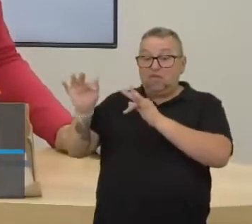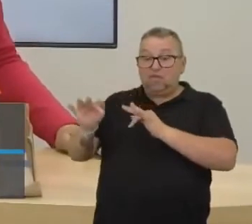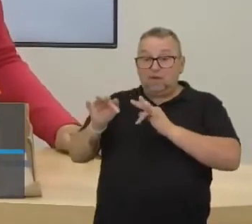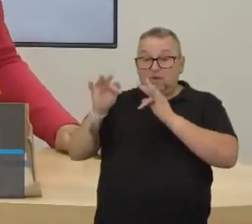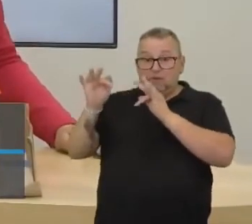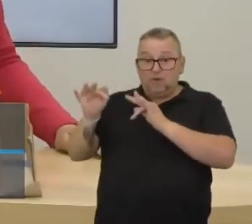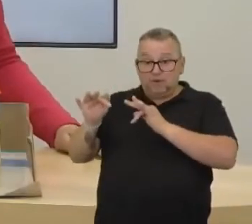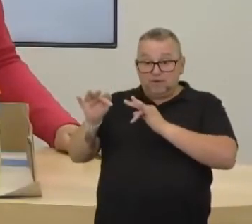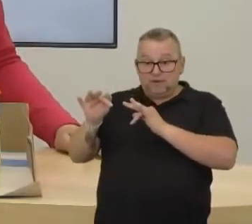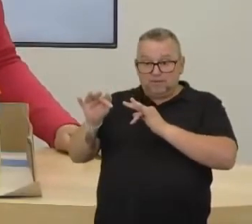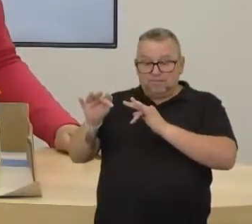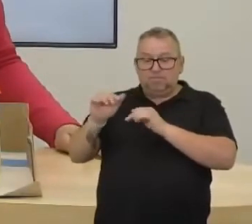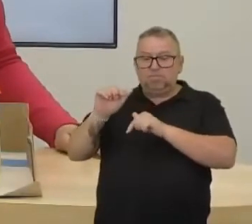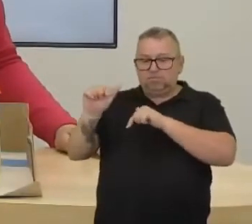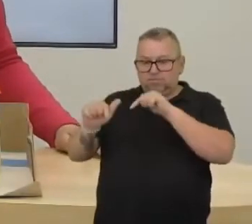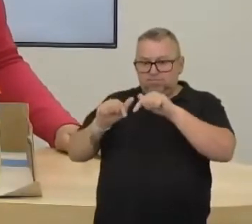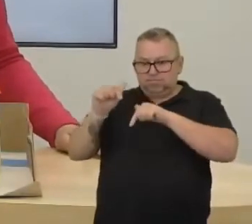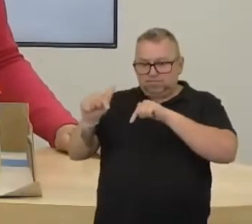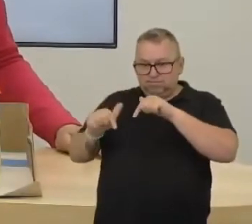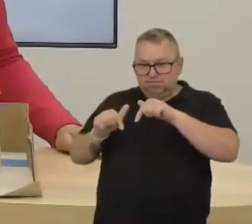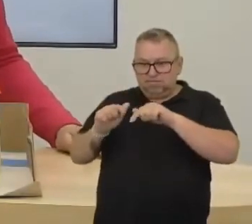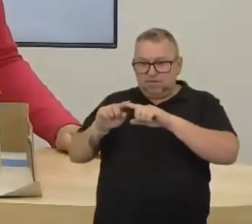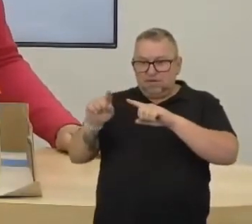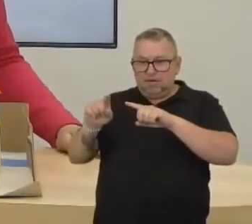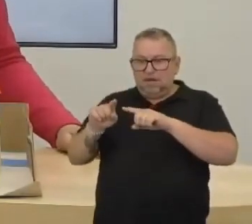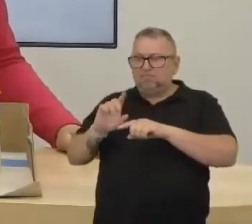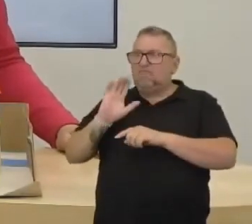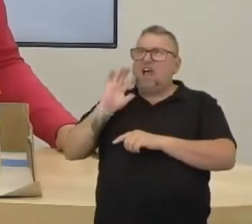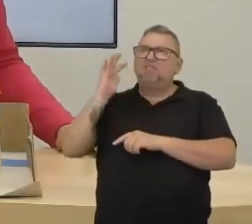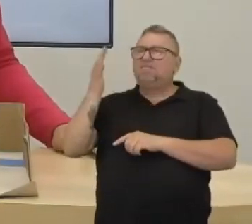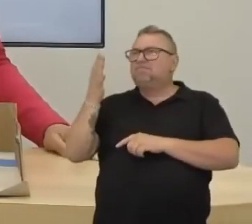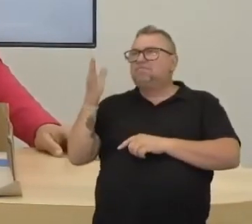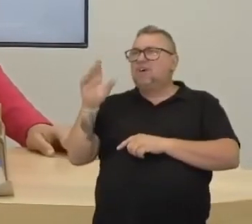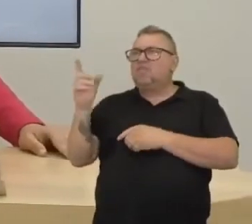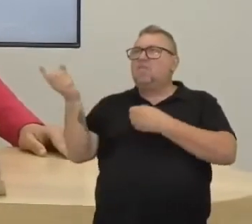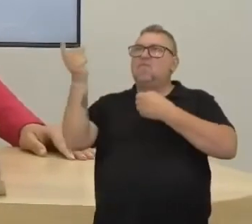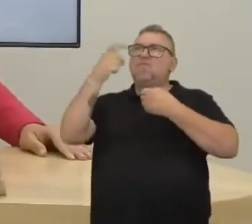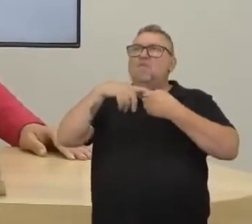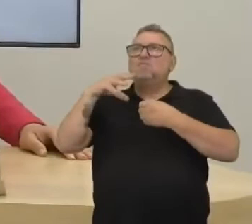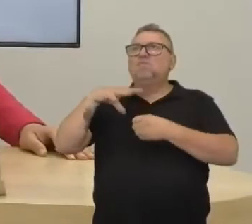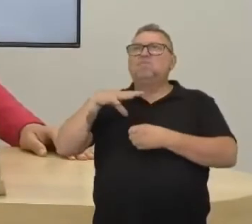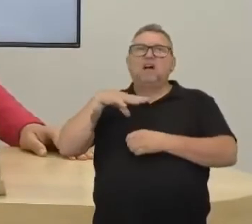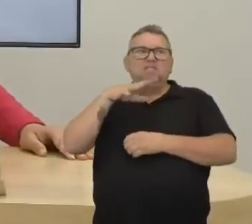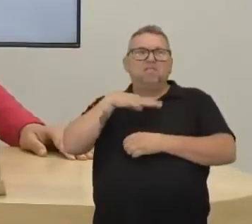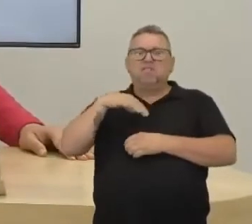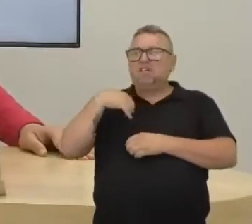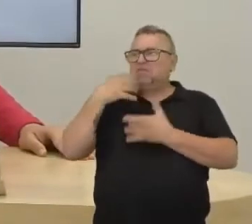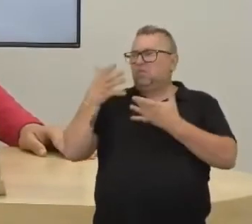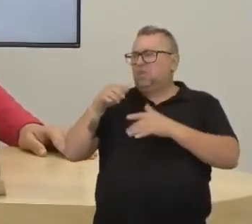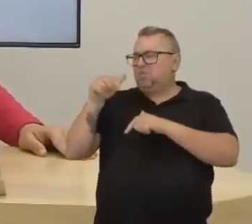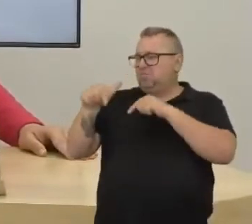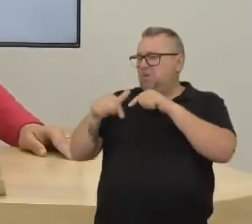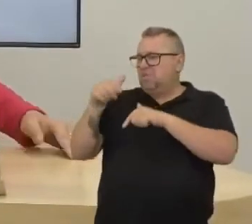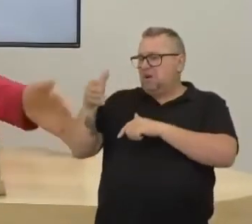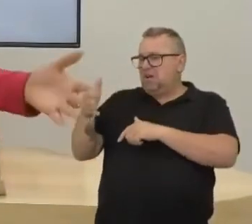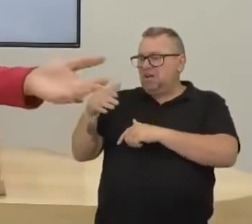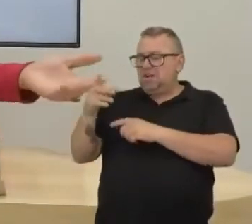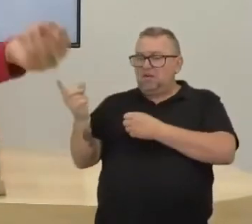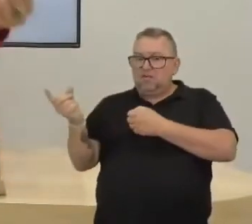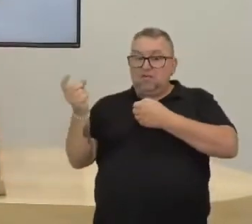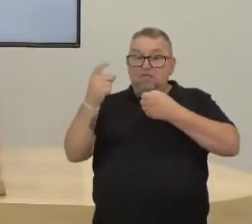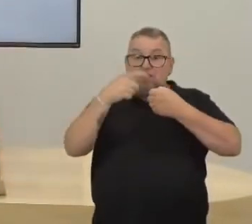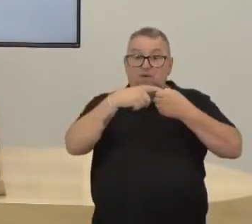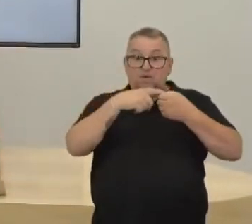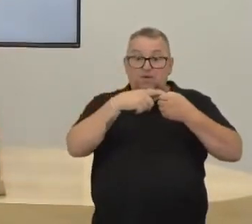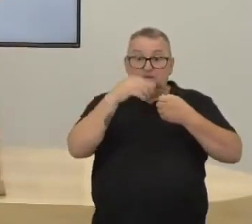você tá aqui no feudo, dentro dessa ordem estamental, aí você fala, ah, eu quero sair do feudo, não quero mais trabalhar pro senhor feudal, porque eles não